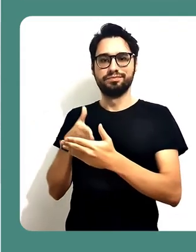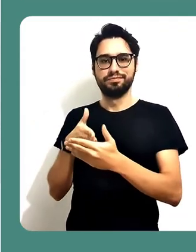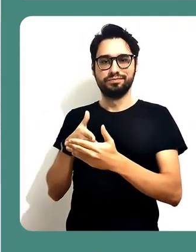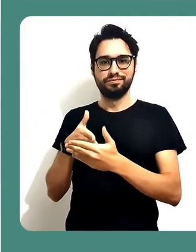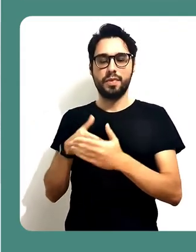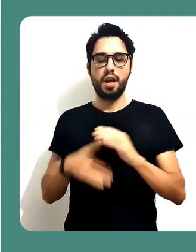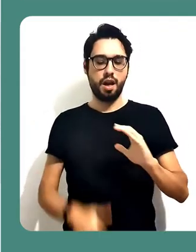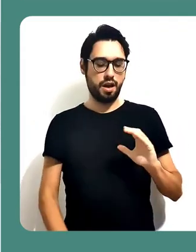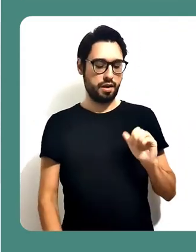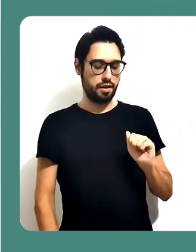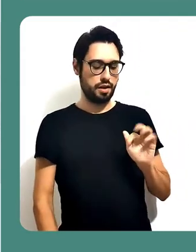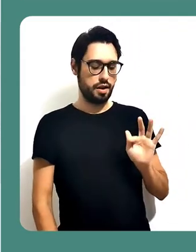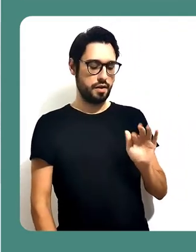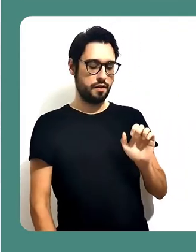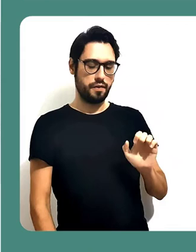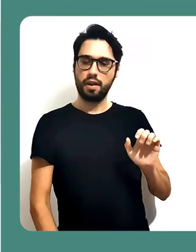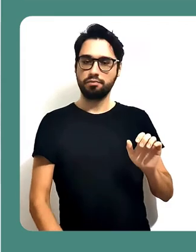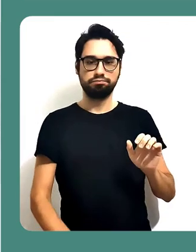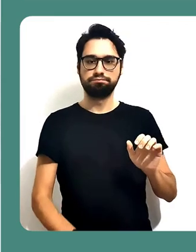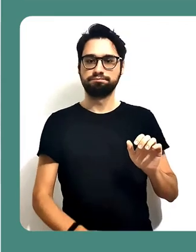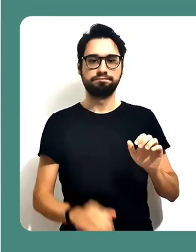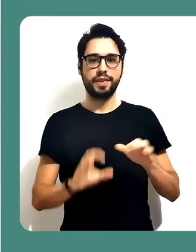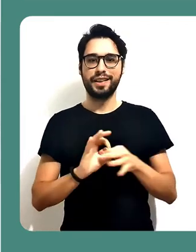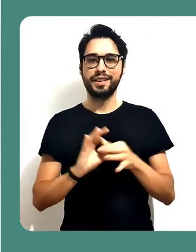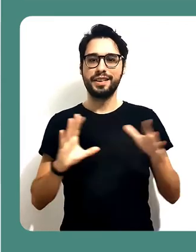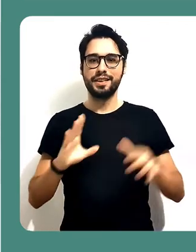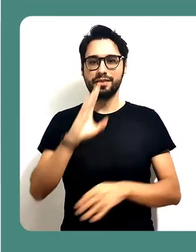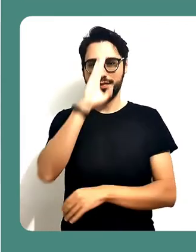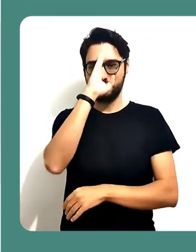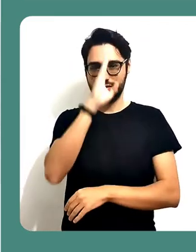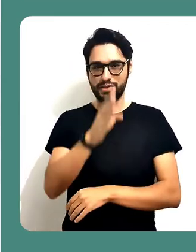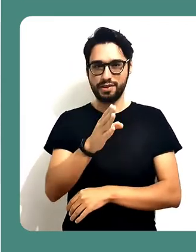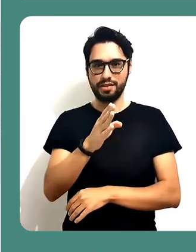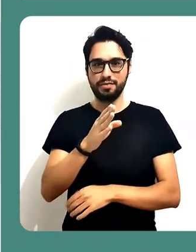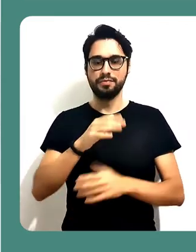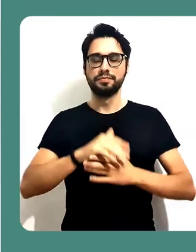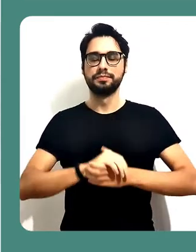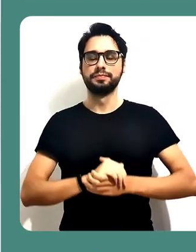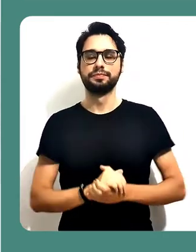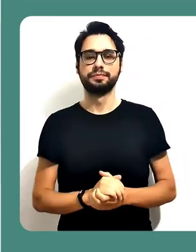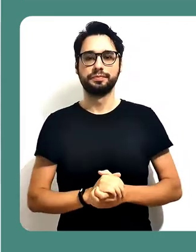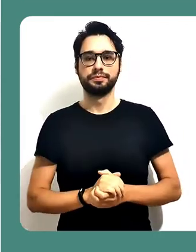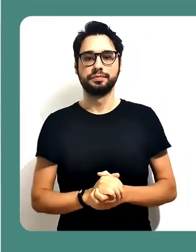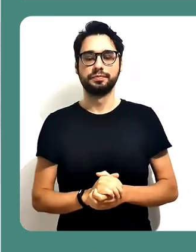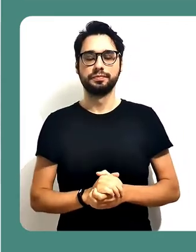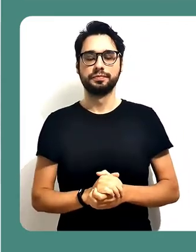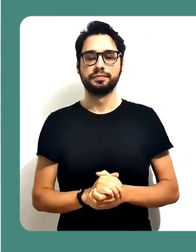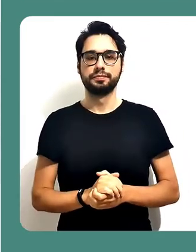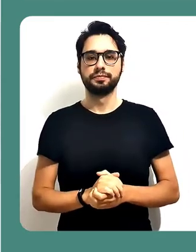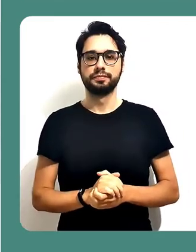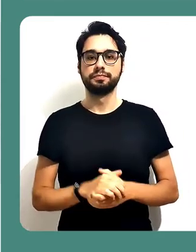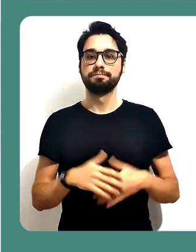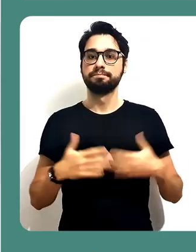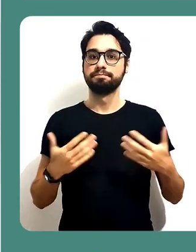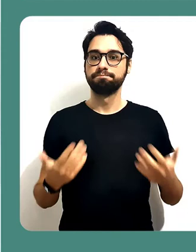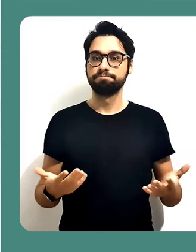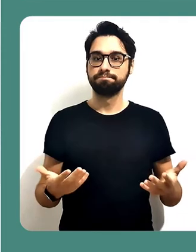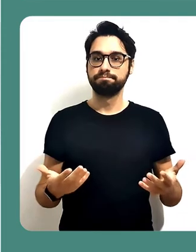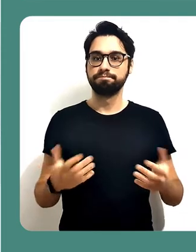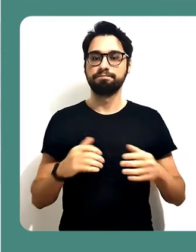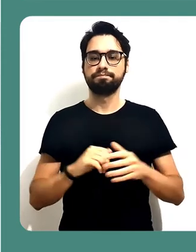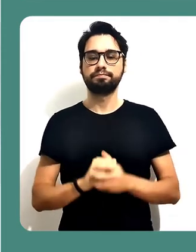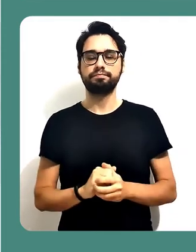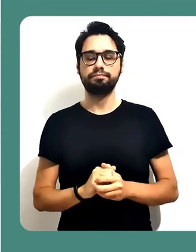membros. E para os membros que são da Comunidade Acadêmica Federada, todos os recursos são